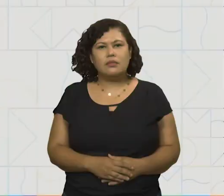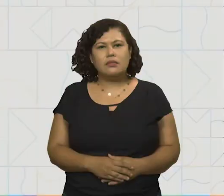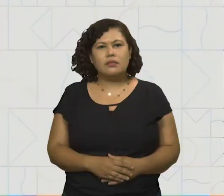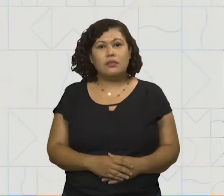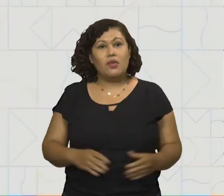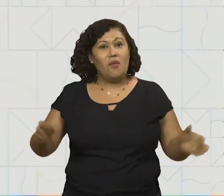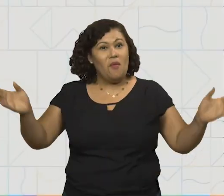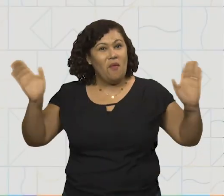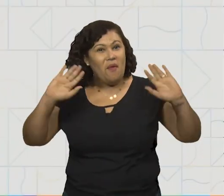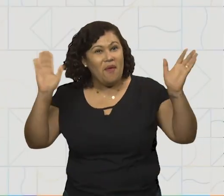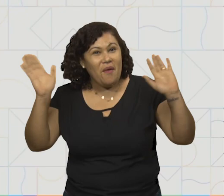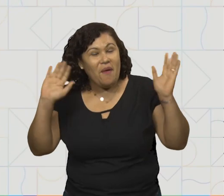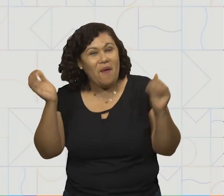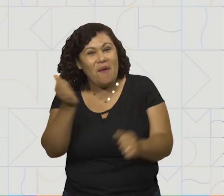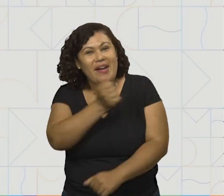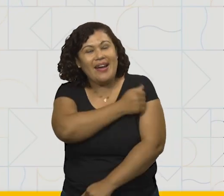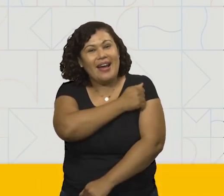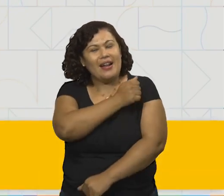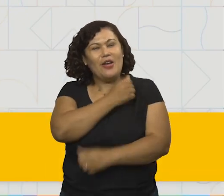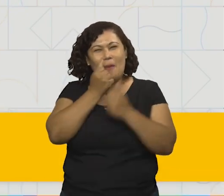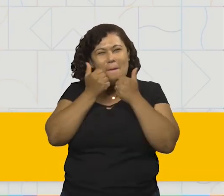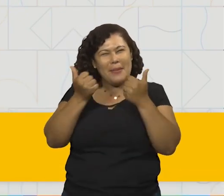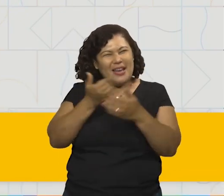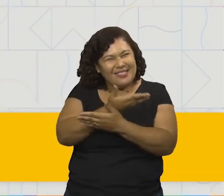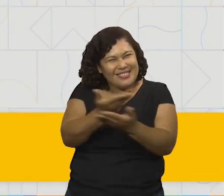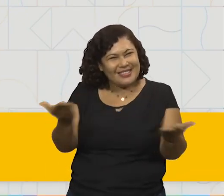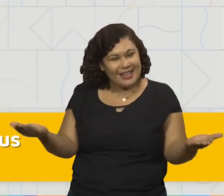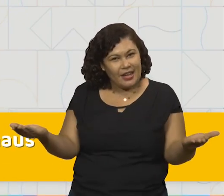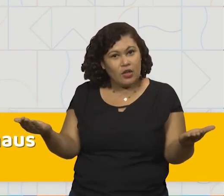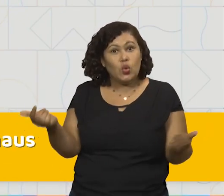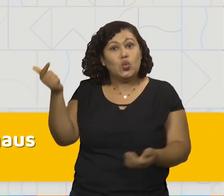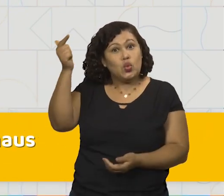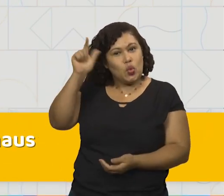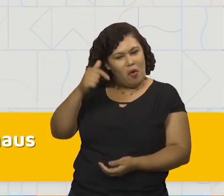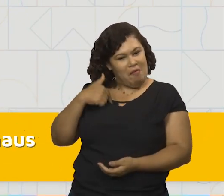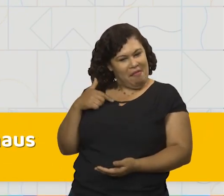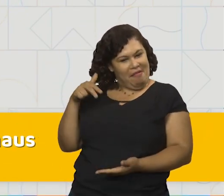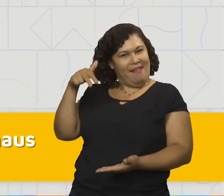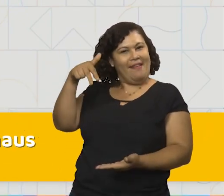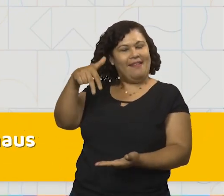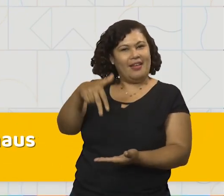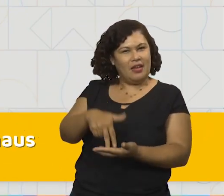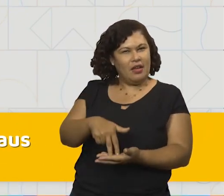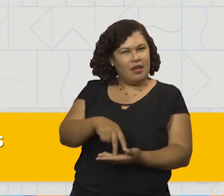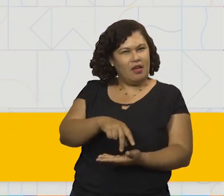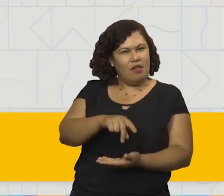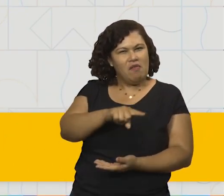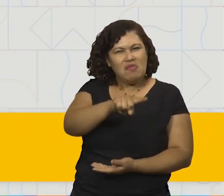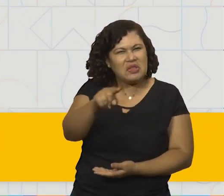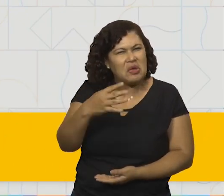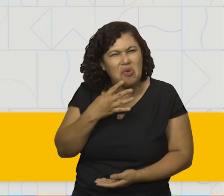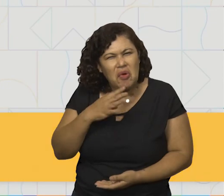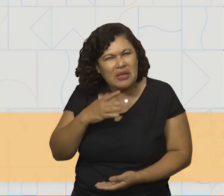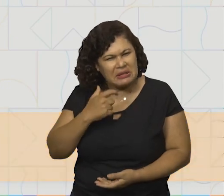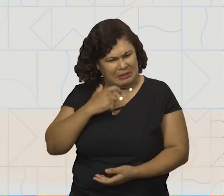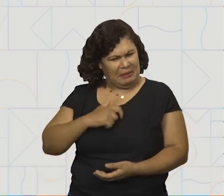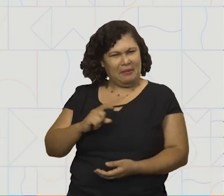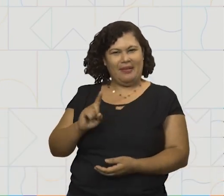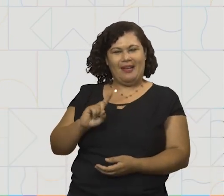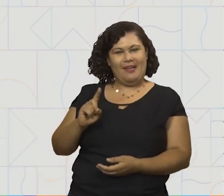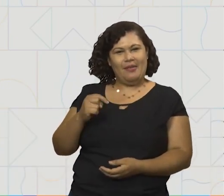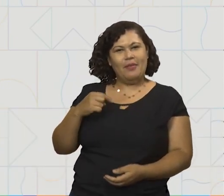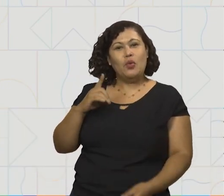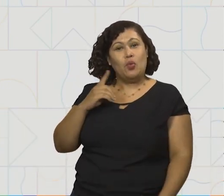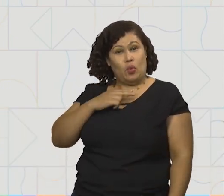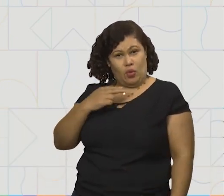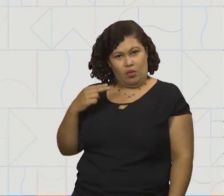Oi, oi, querido estudante! Tudo bem com você? Novamente estou por aqui. Se você ainda não me conhece, sou a professora